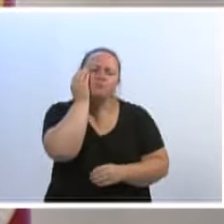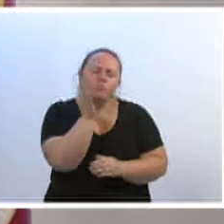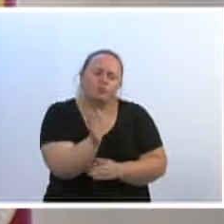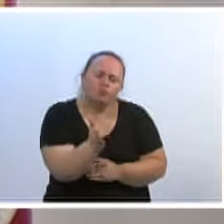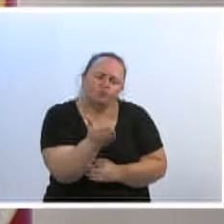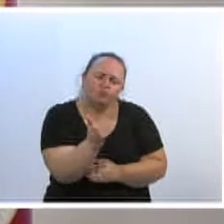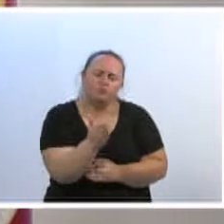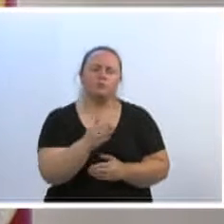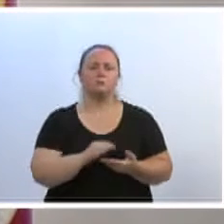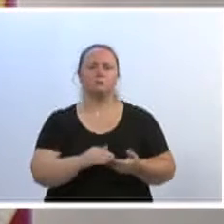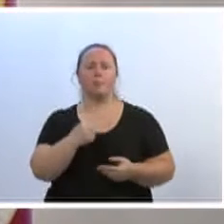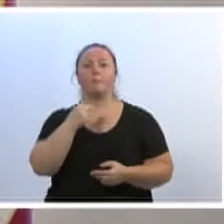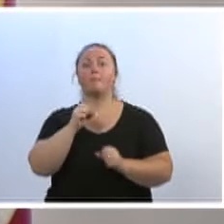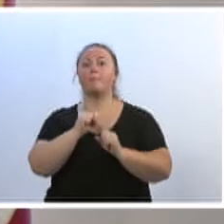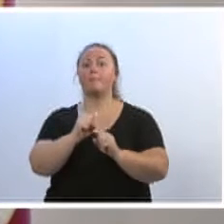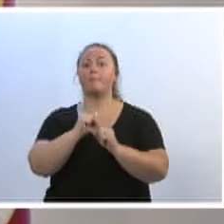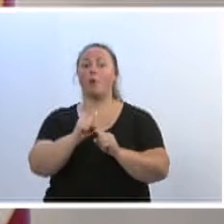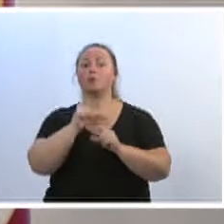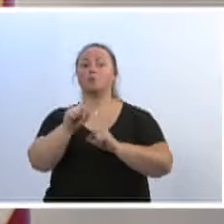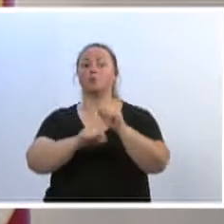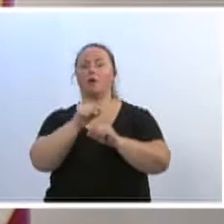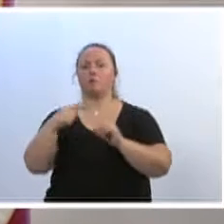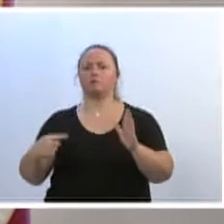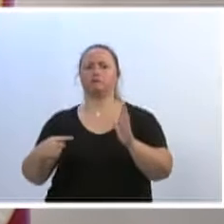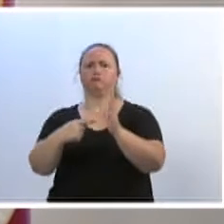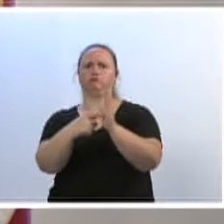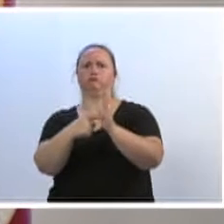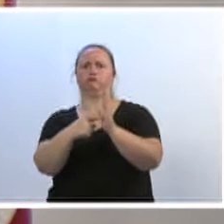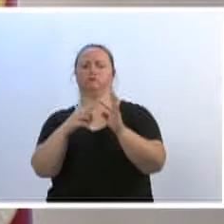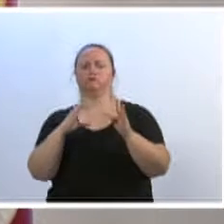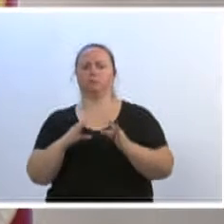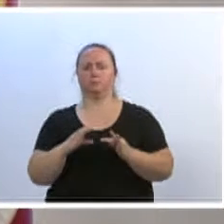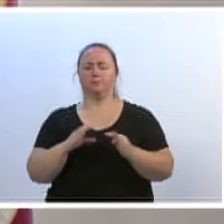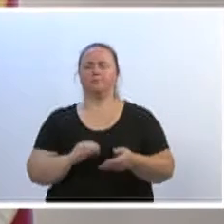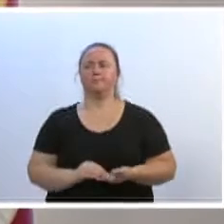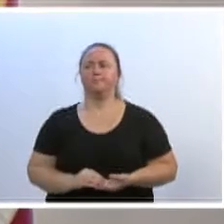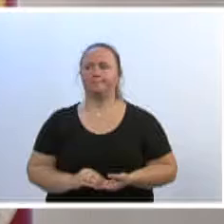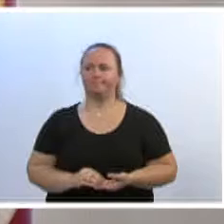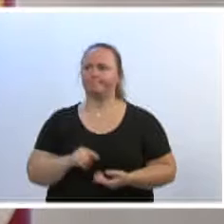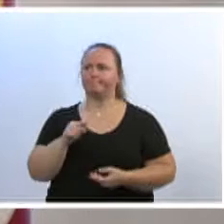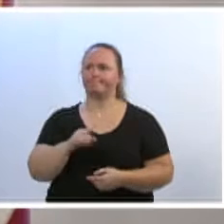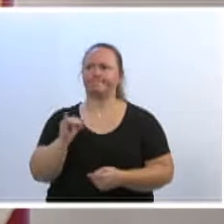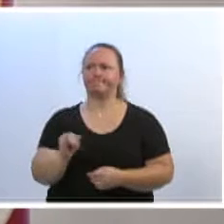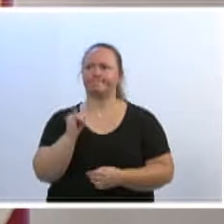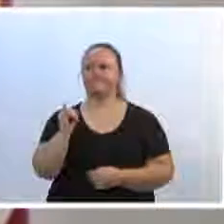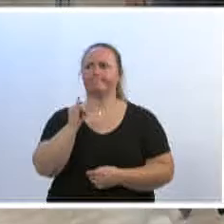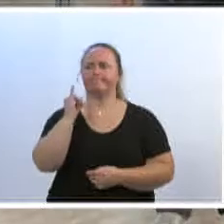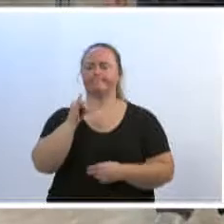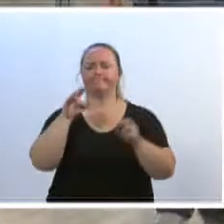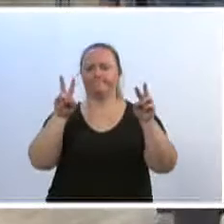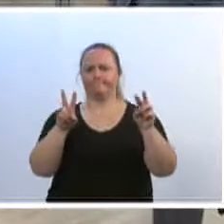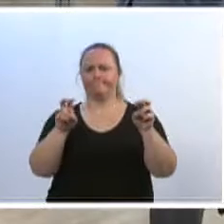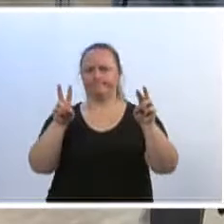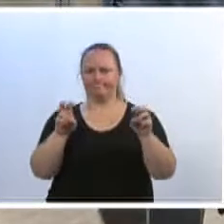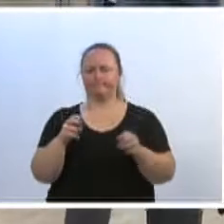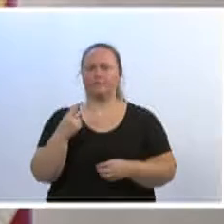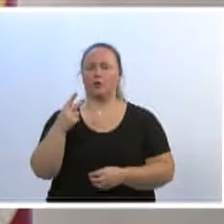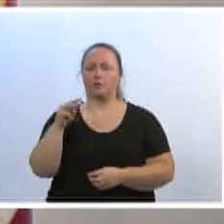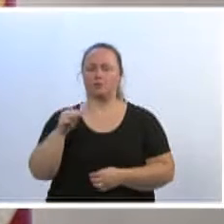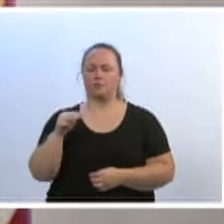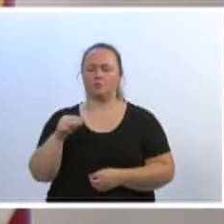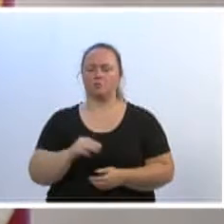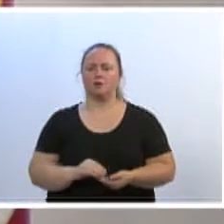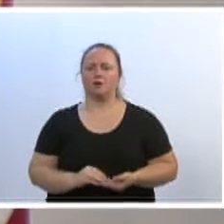sabe que a sociedade... Vereador Zeca, me concede mais dois minutinhos, por gentileza? Devido à relevância e importância do assunto, eu lhe concedo mais dois minutos.